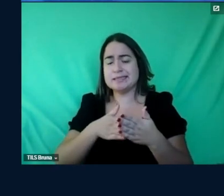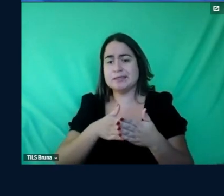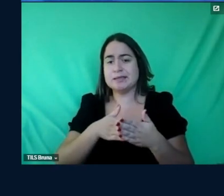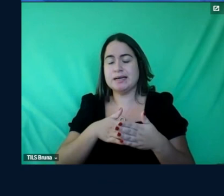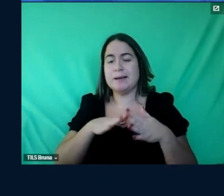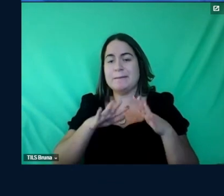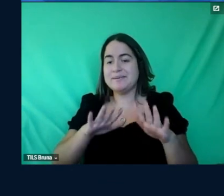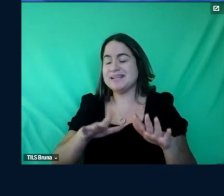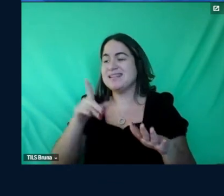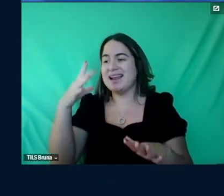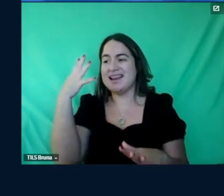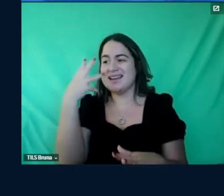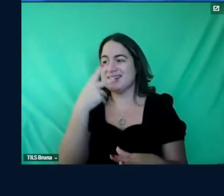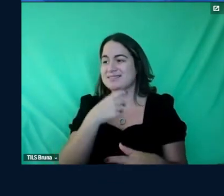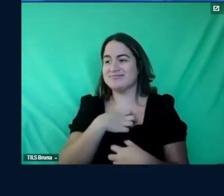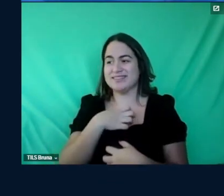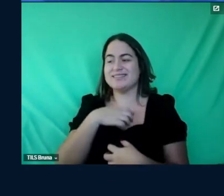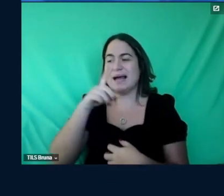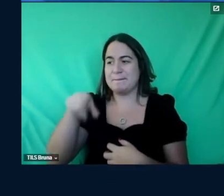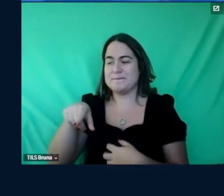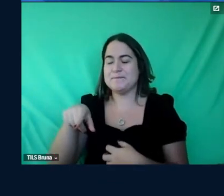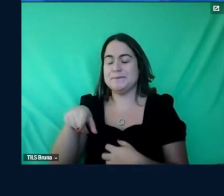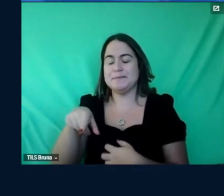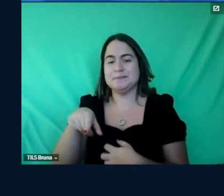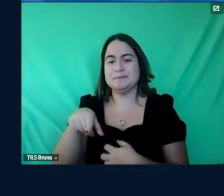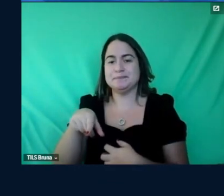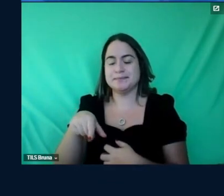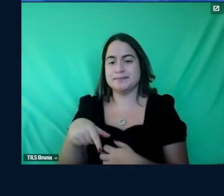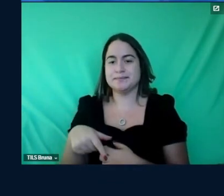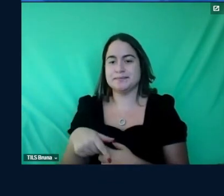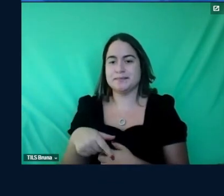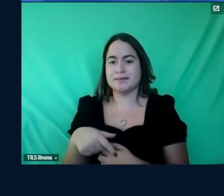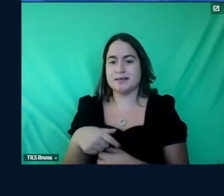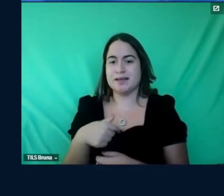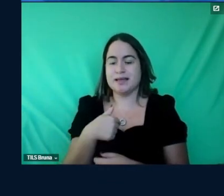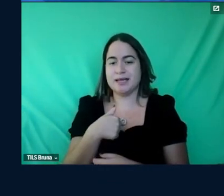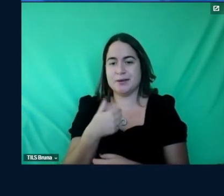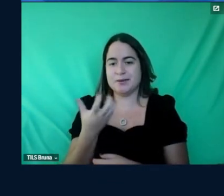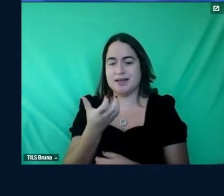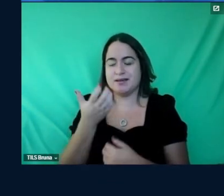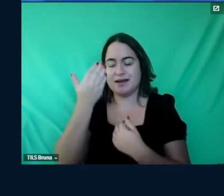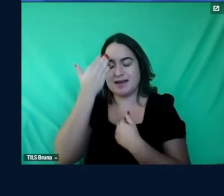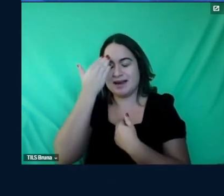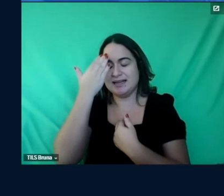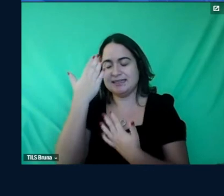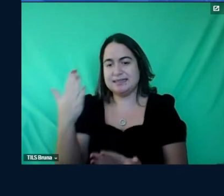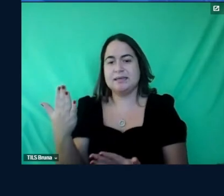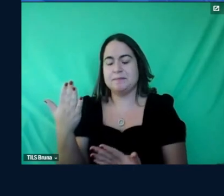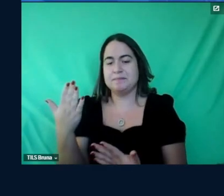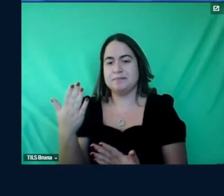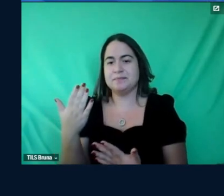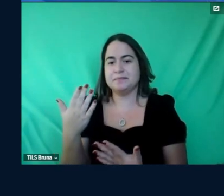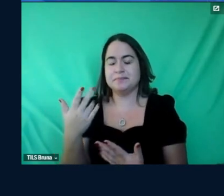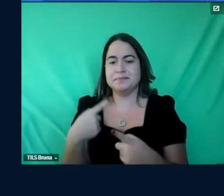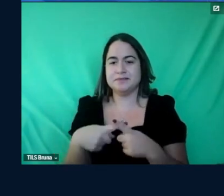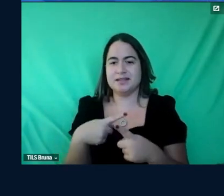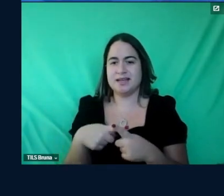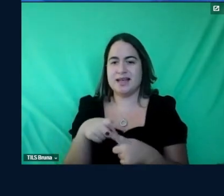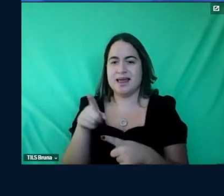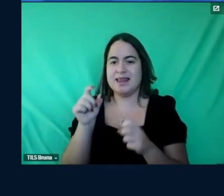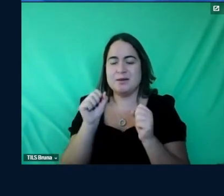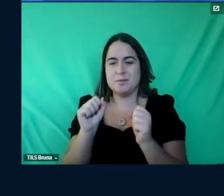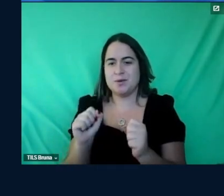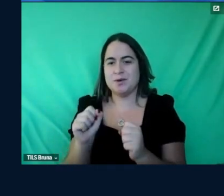ela é linda do jeito que ela é né e eu gostaria muito de agradecer isso foi a oportunidade de ser uma